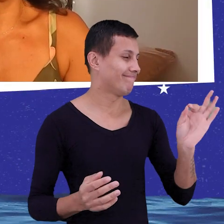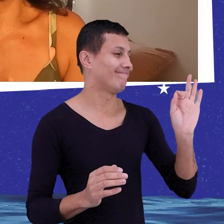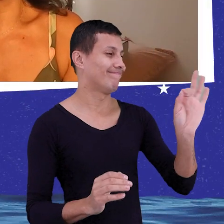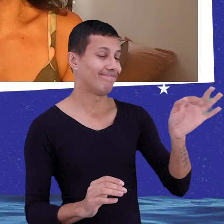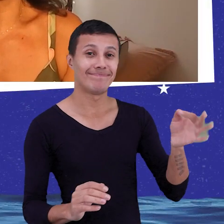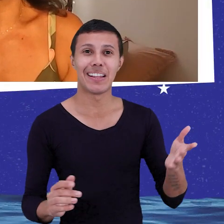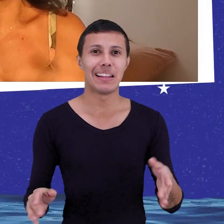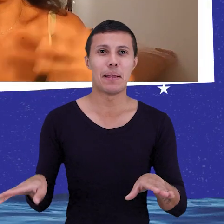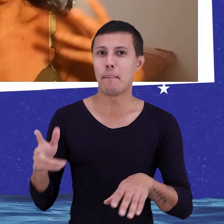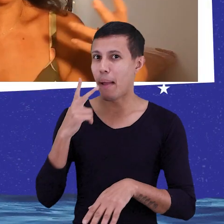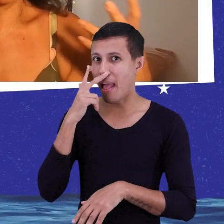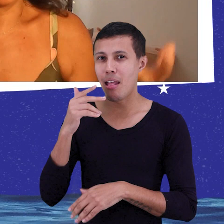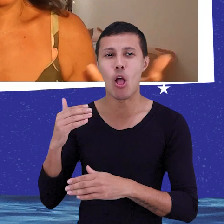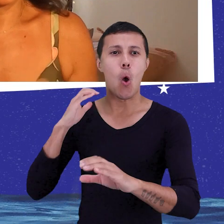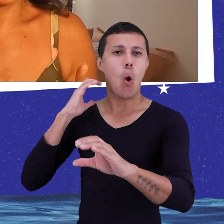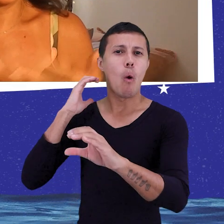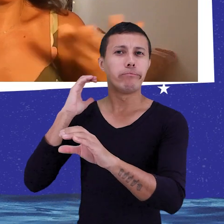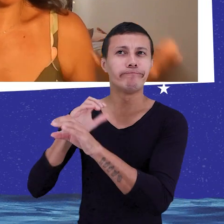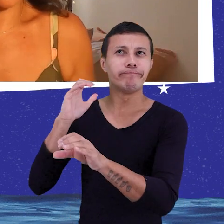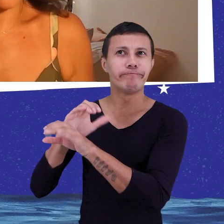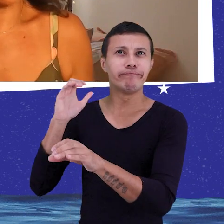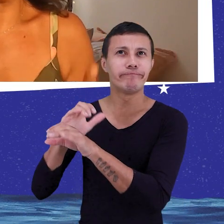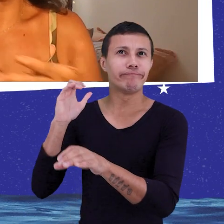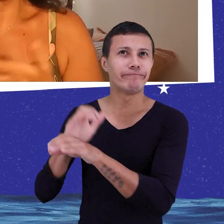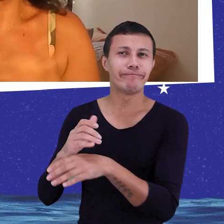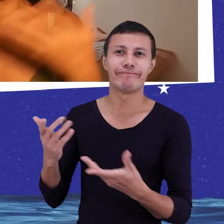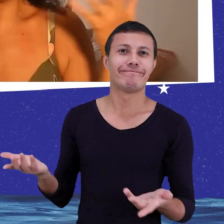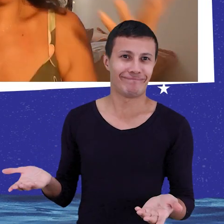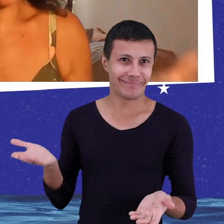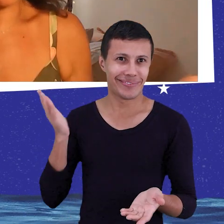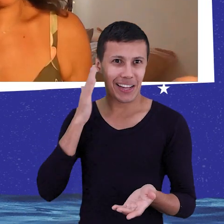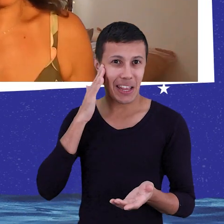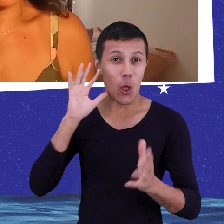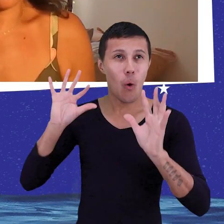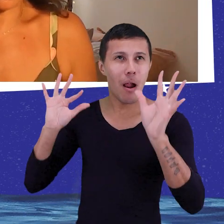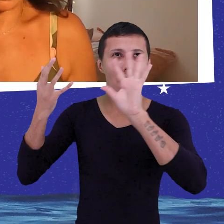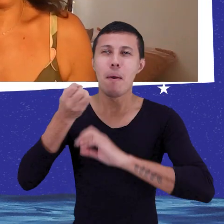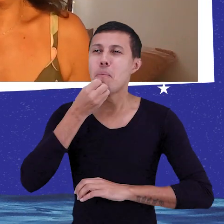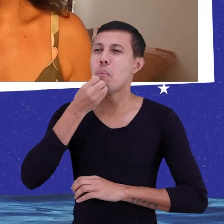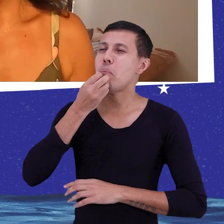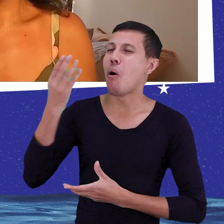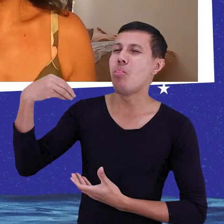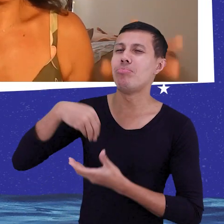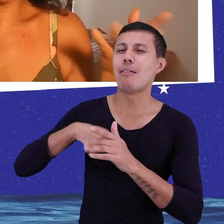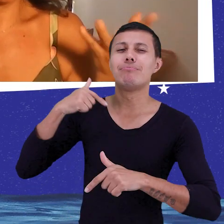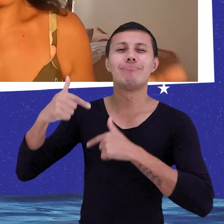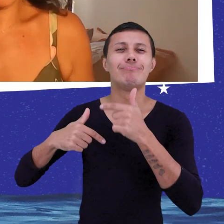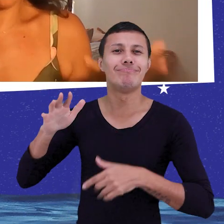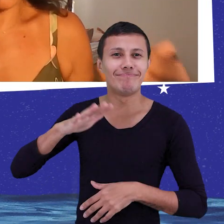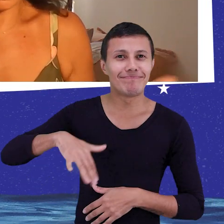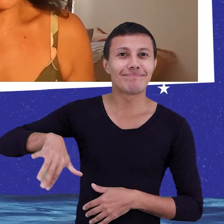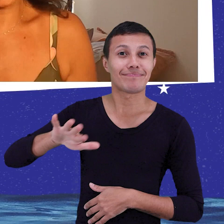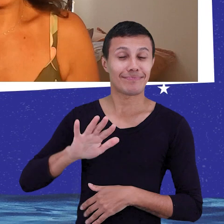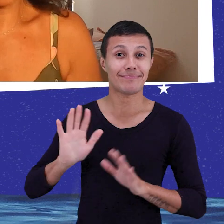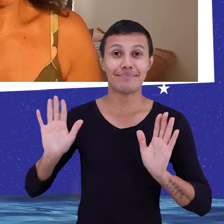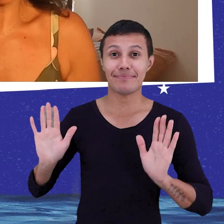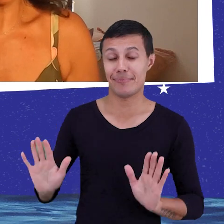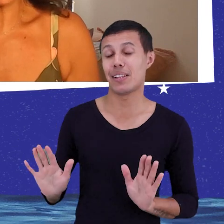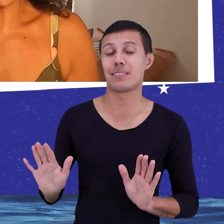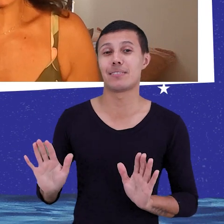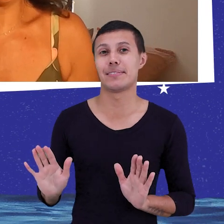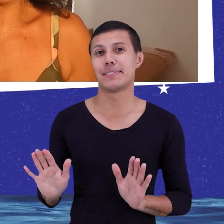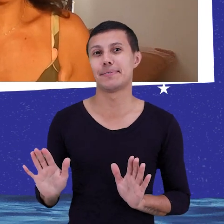não ter uma comunicação suave, um clima gostoso de trabalho. Porque isso daí é uma...